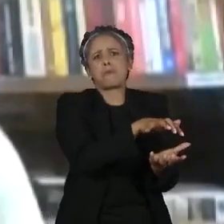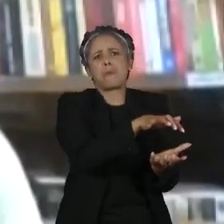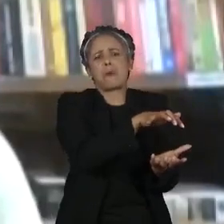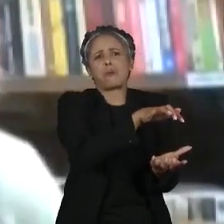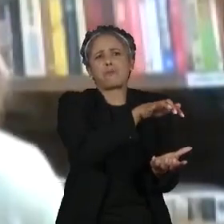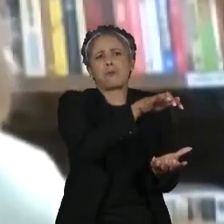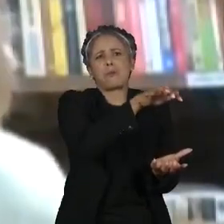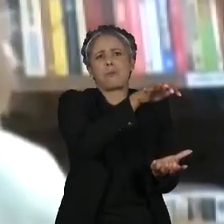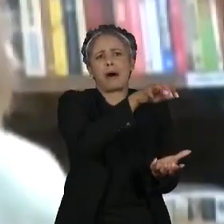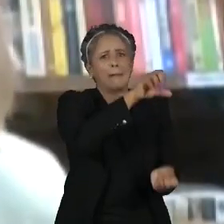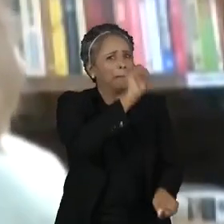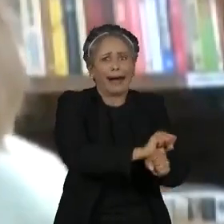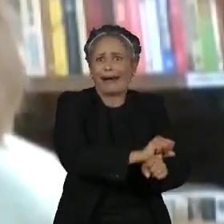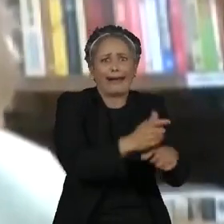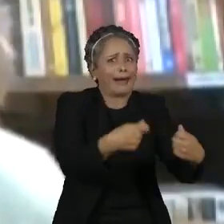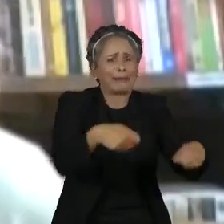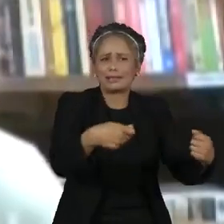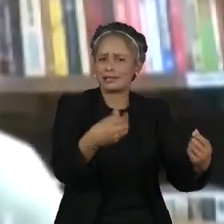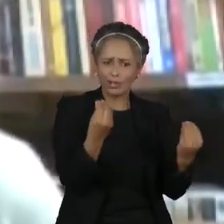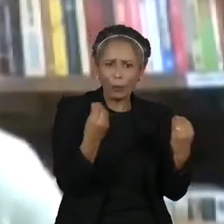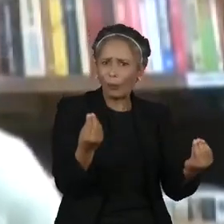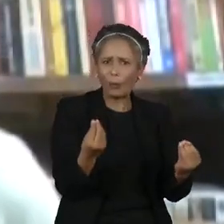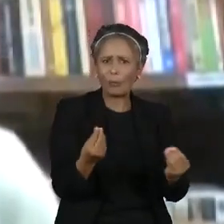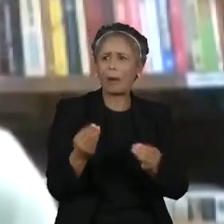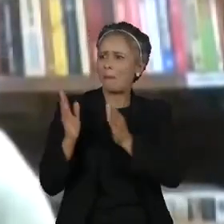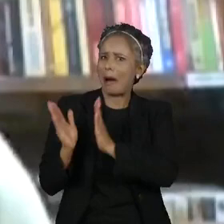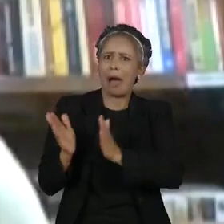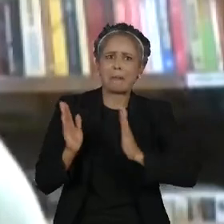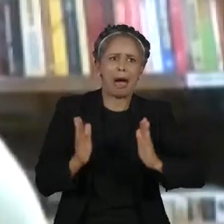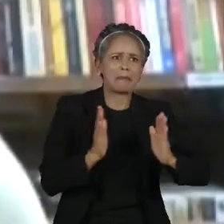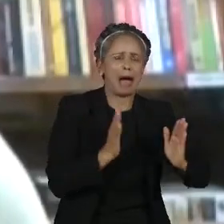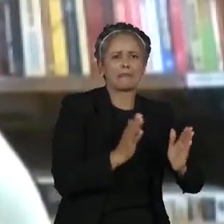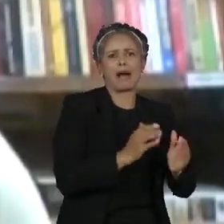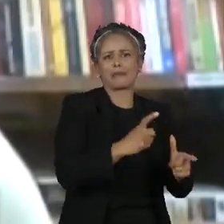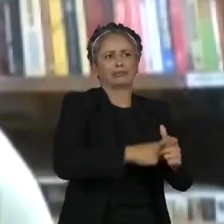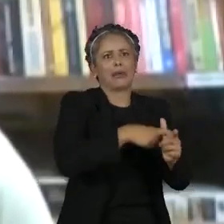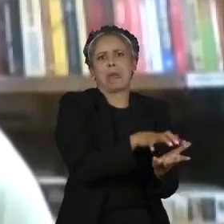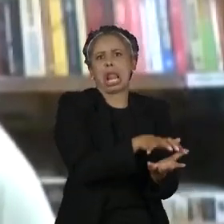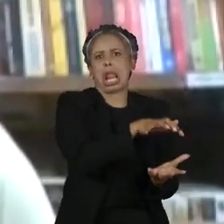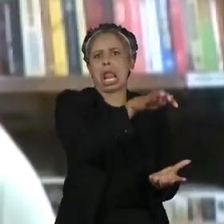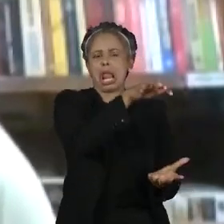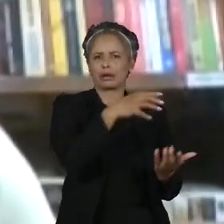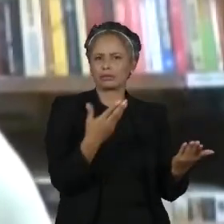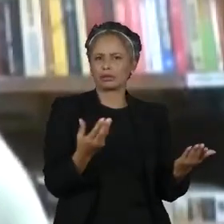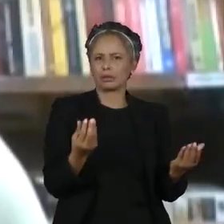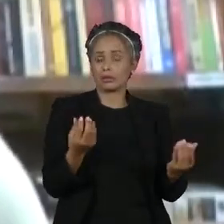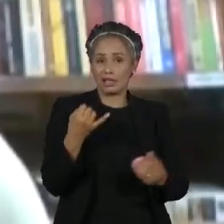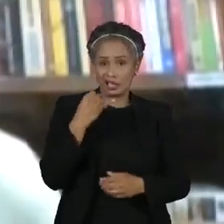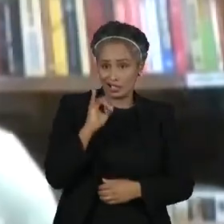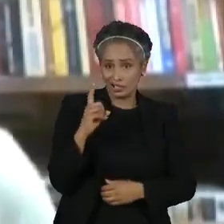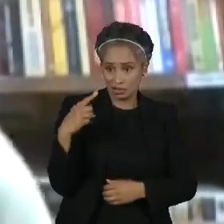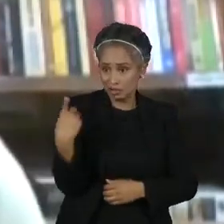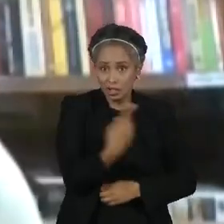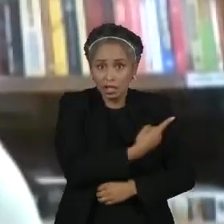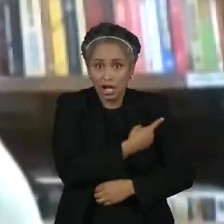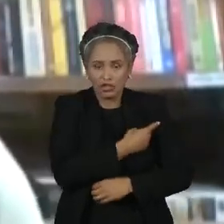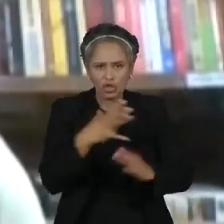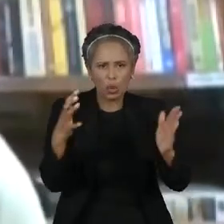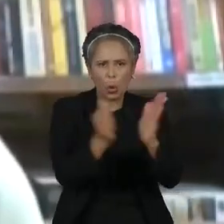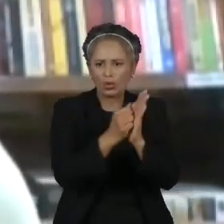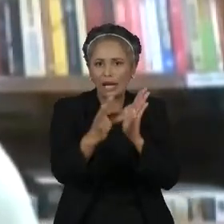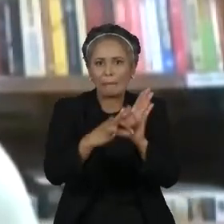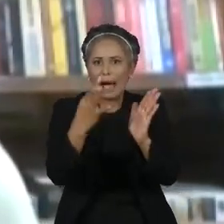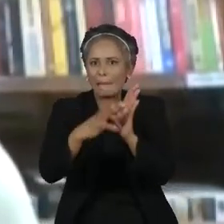intensidade. Enquanto a gente continuar fazendo contratos que tenham deficiências para poder